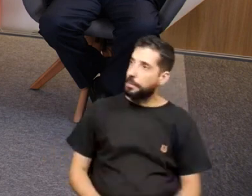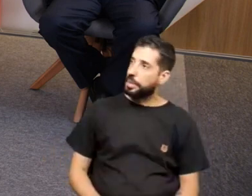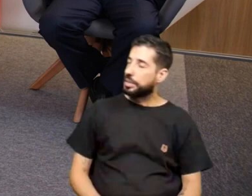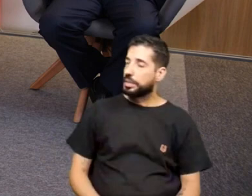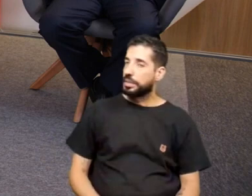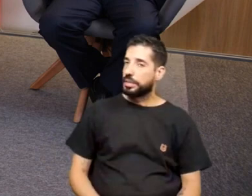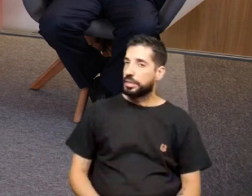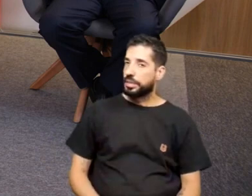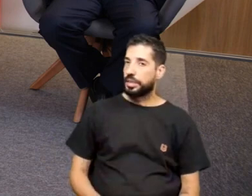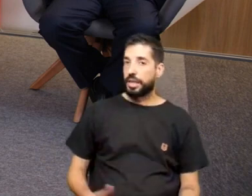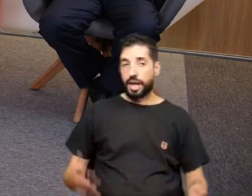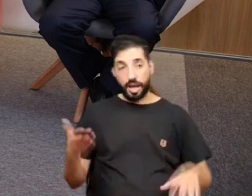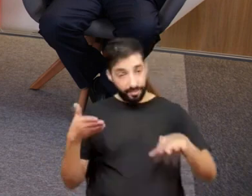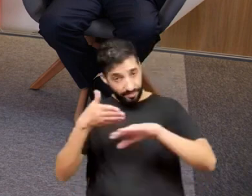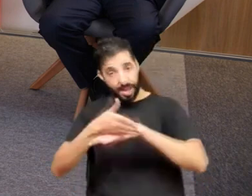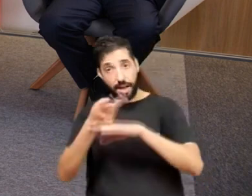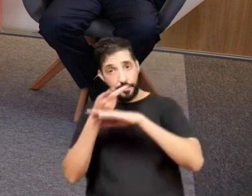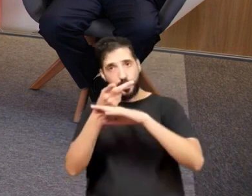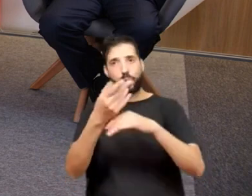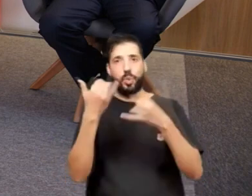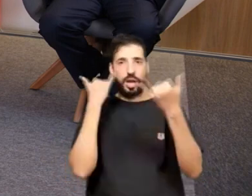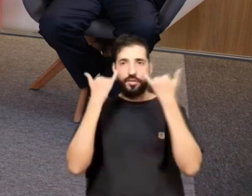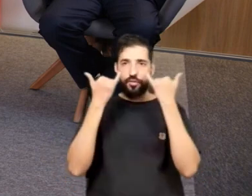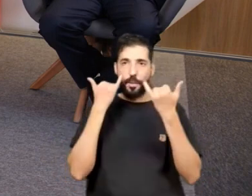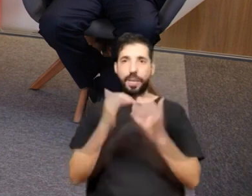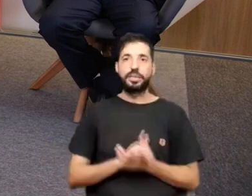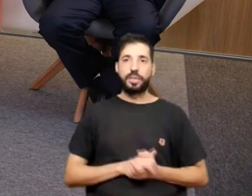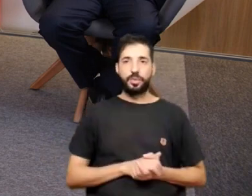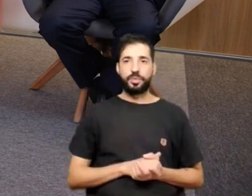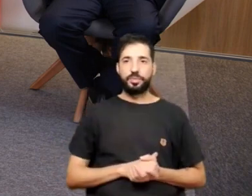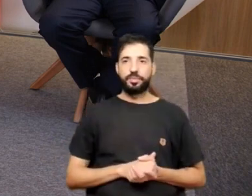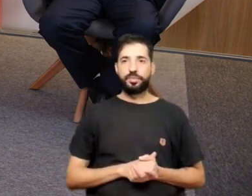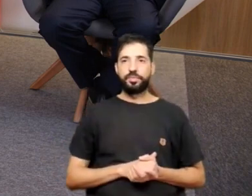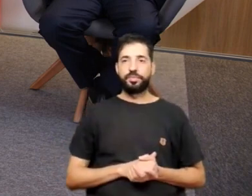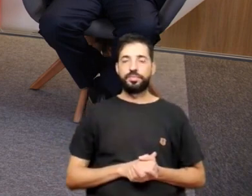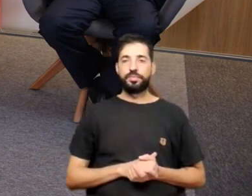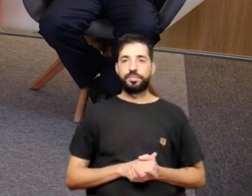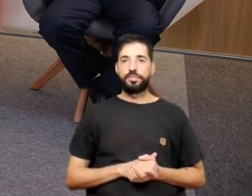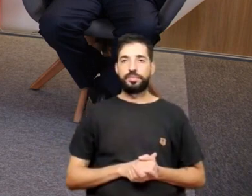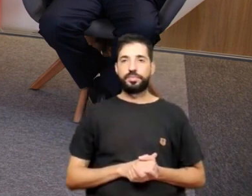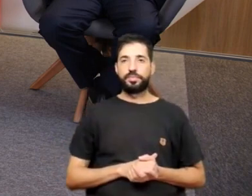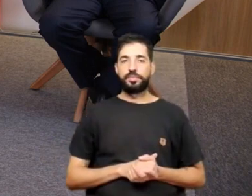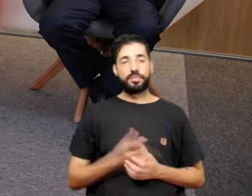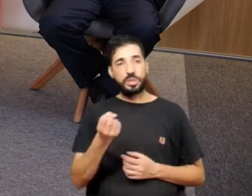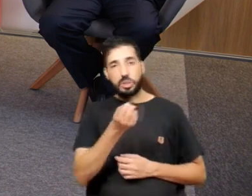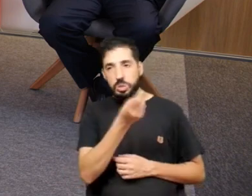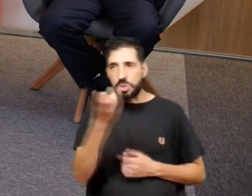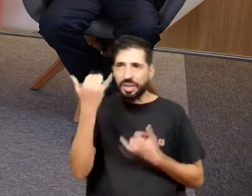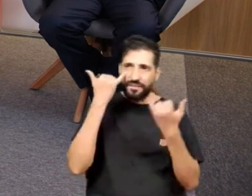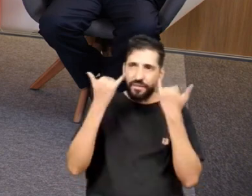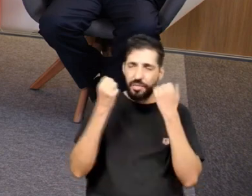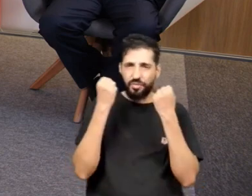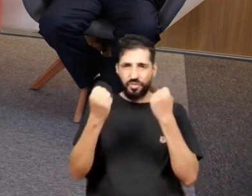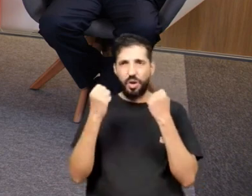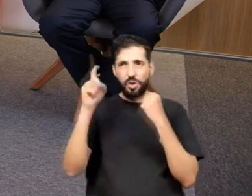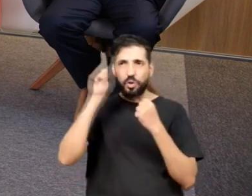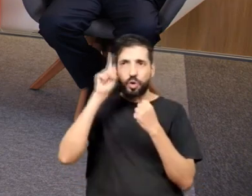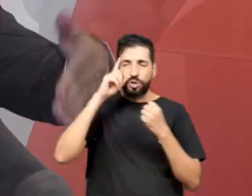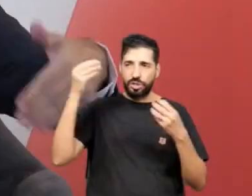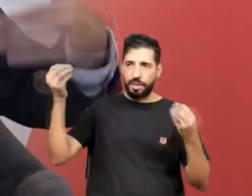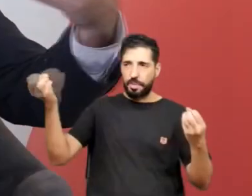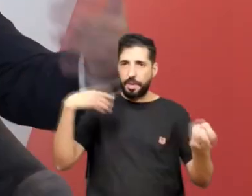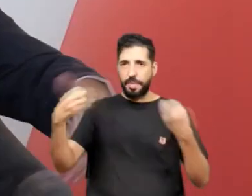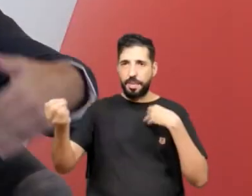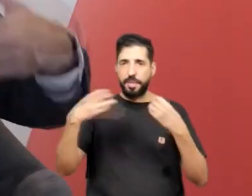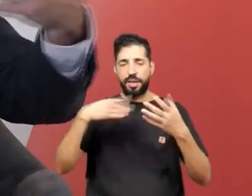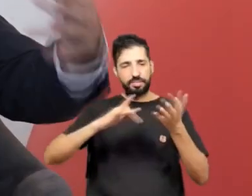Aí o cara vai atrás da informação. Então, com essa quantidade de informação que todos os dias a timeline vai passando